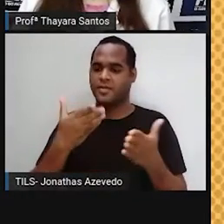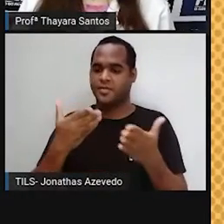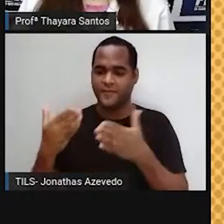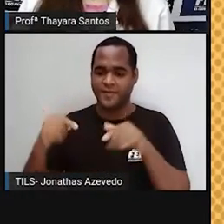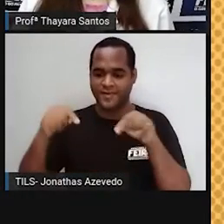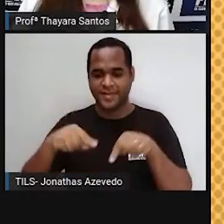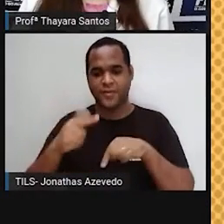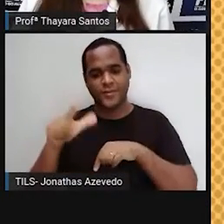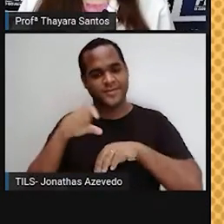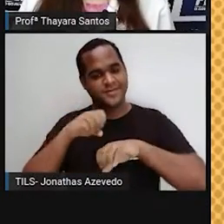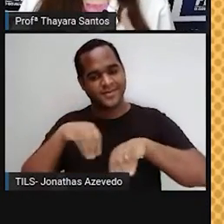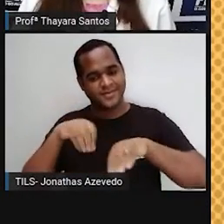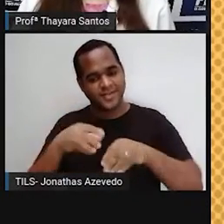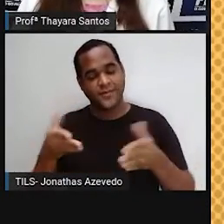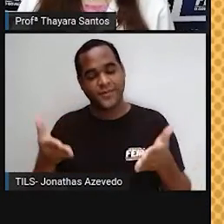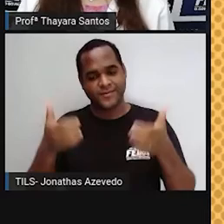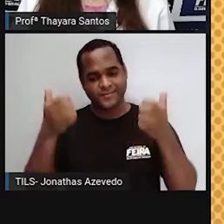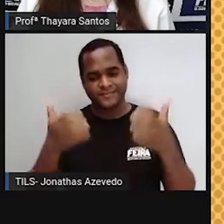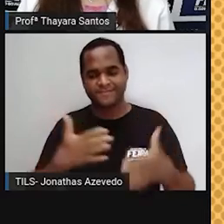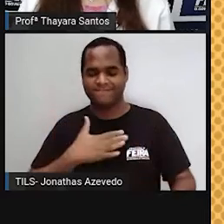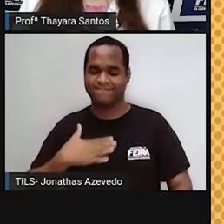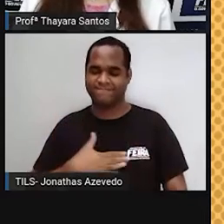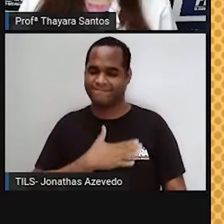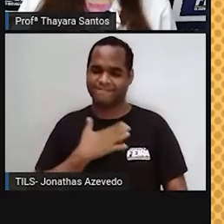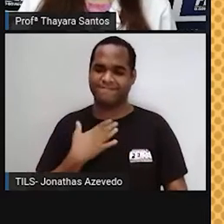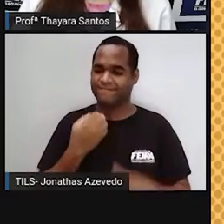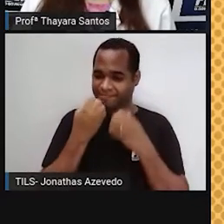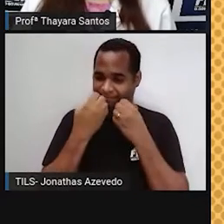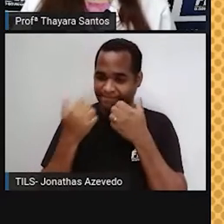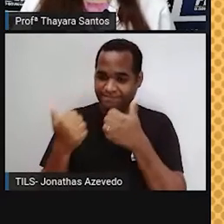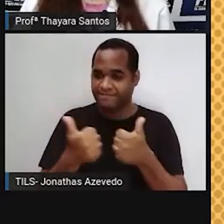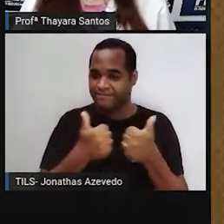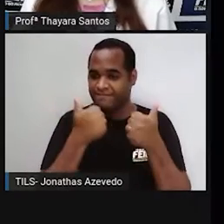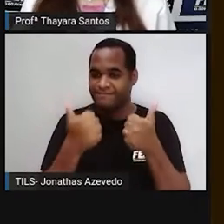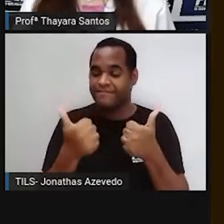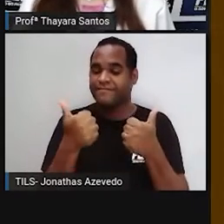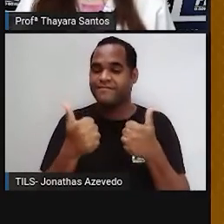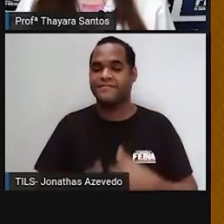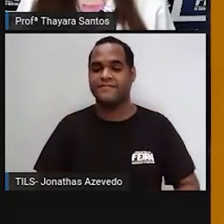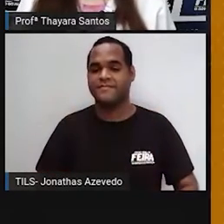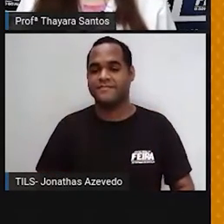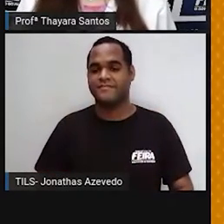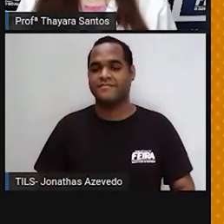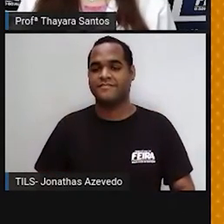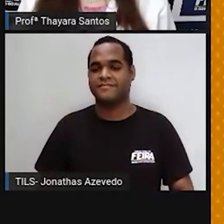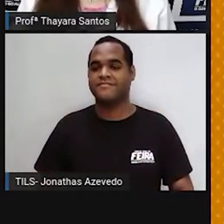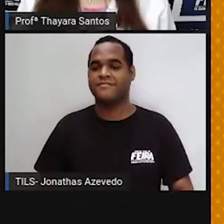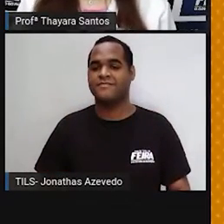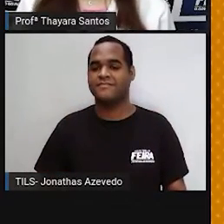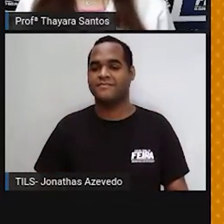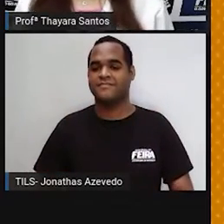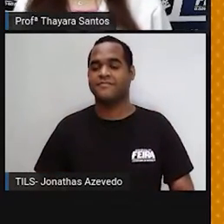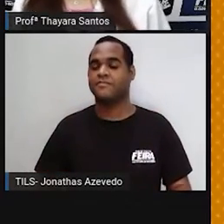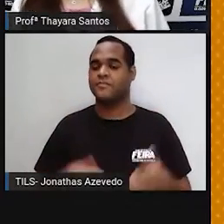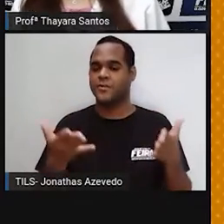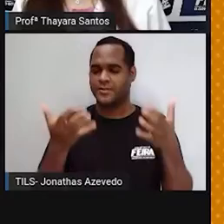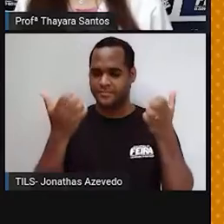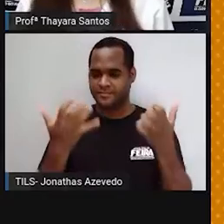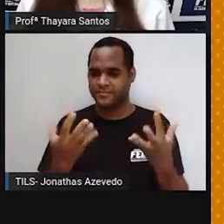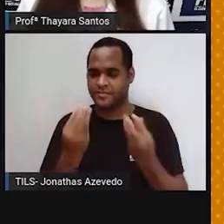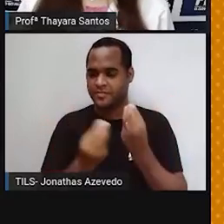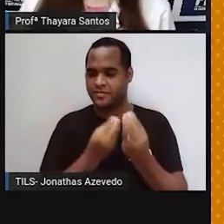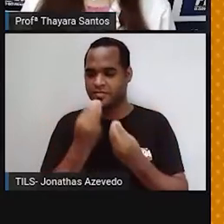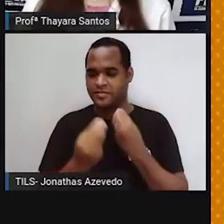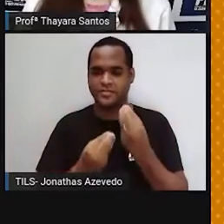-vindos à nossa aula de hoje. É um prazer enorme tê-los aqui comigo de novo. E hoje a gente vai falar sobre o Sol